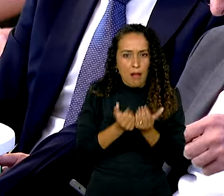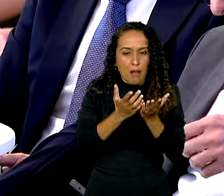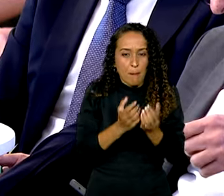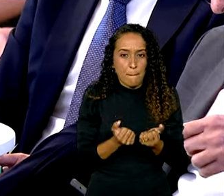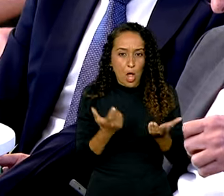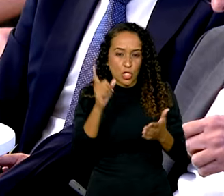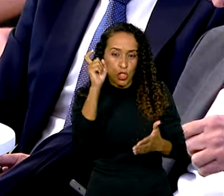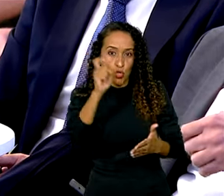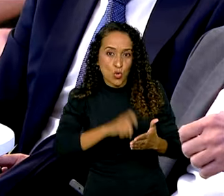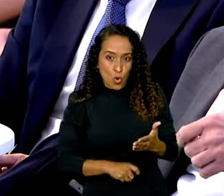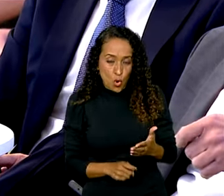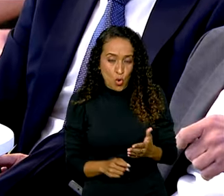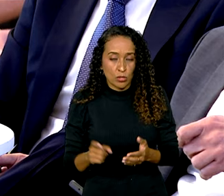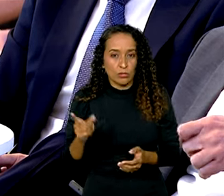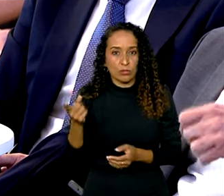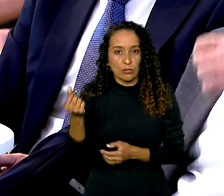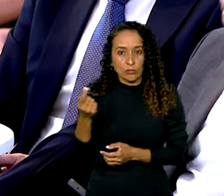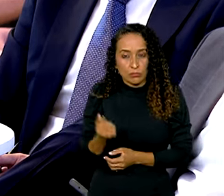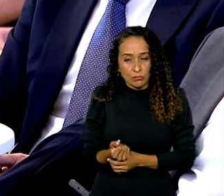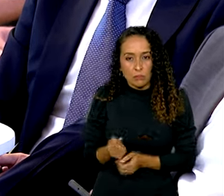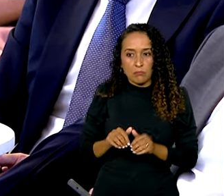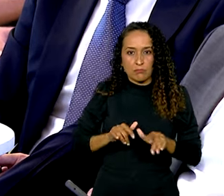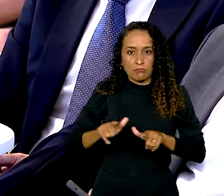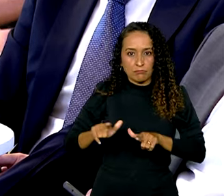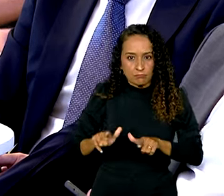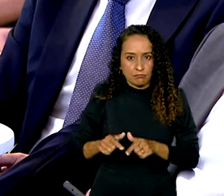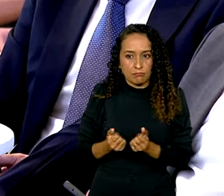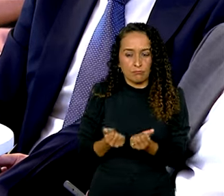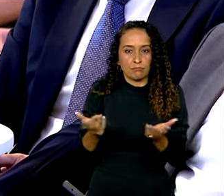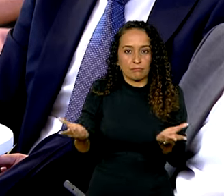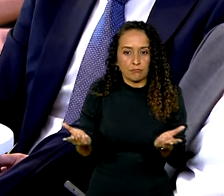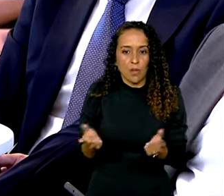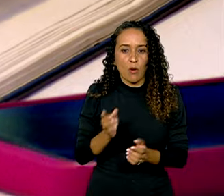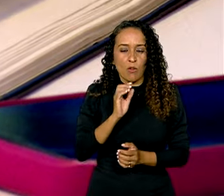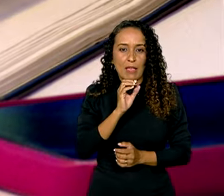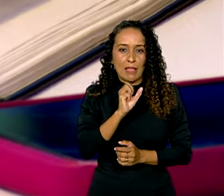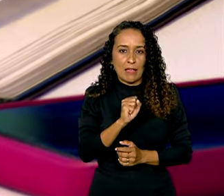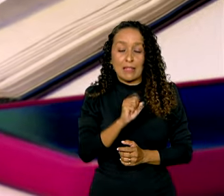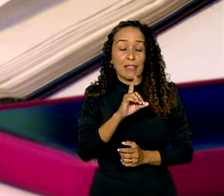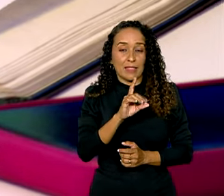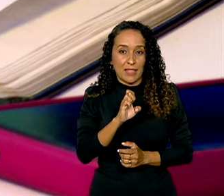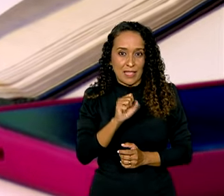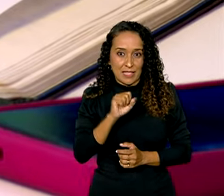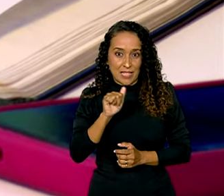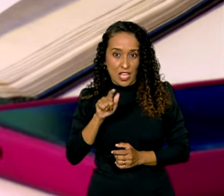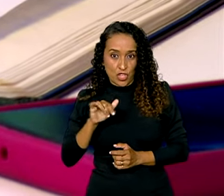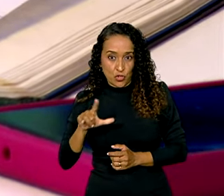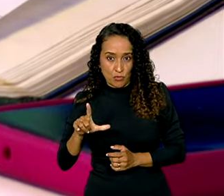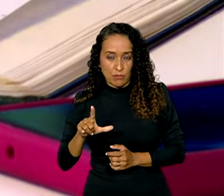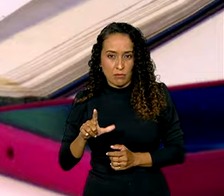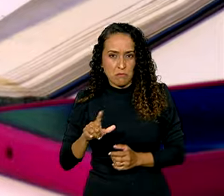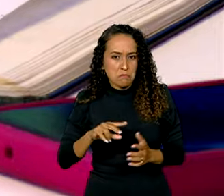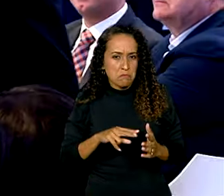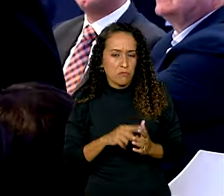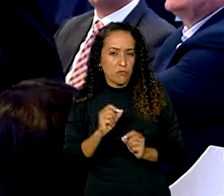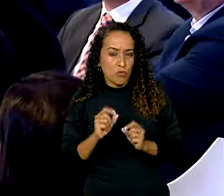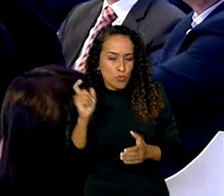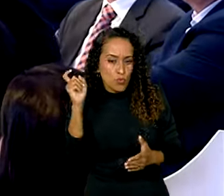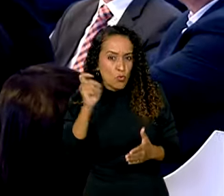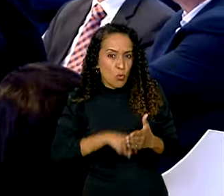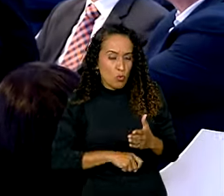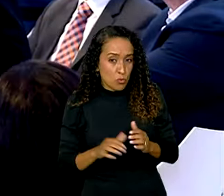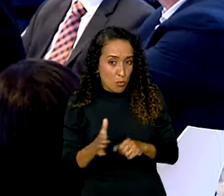na remuneração pelos serviços prestados, conhecido como deságio. Quanto mais significativo o desconto,